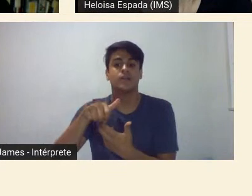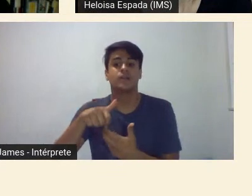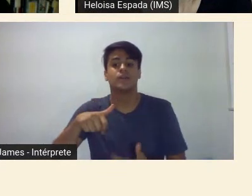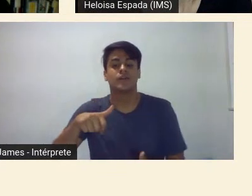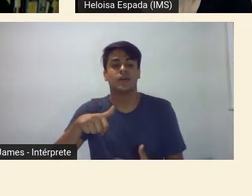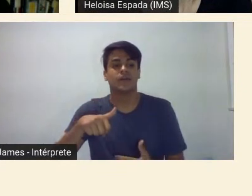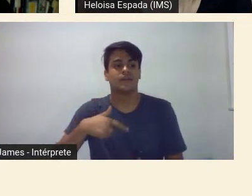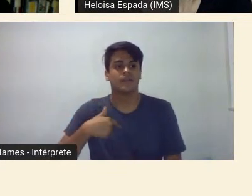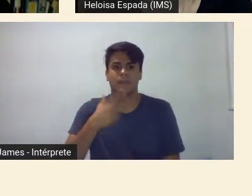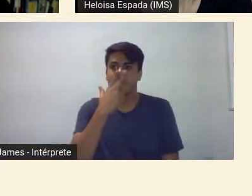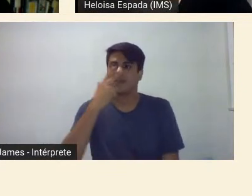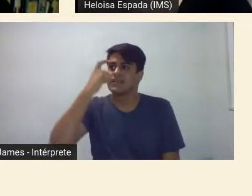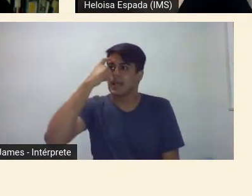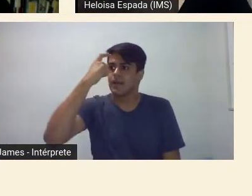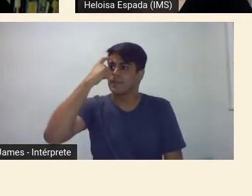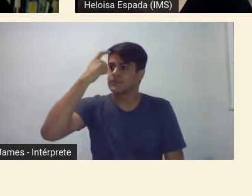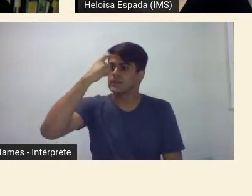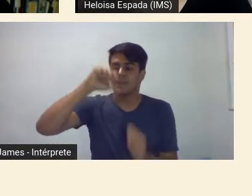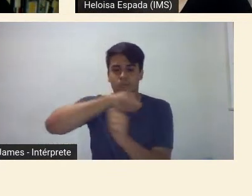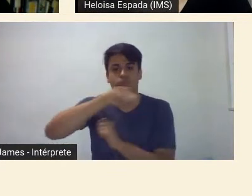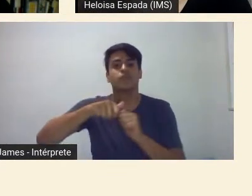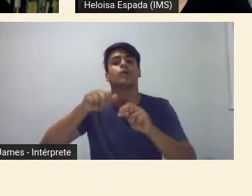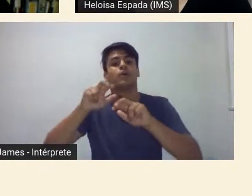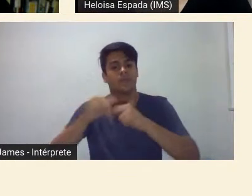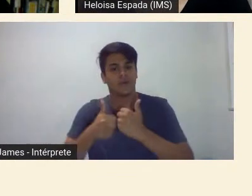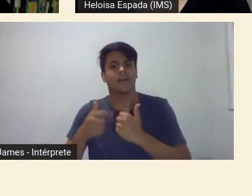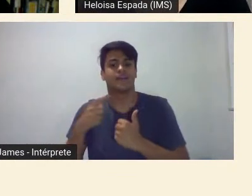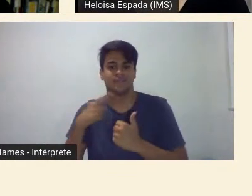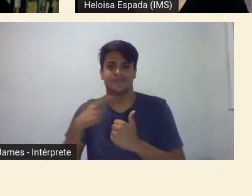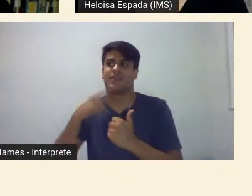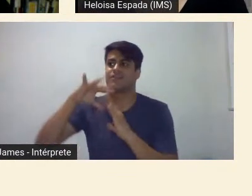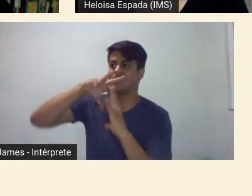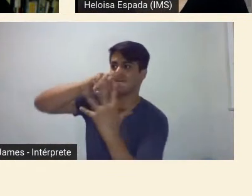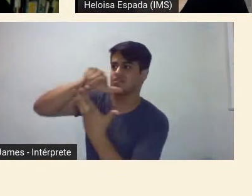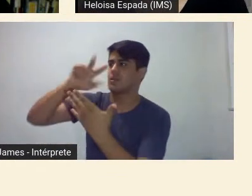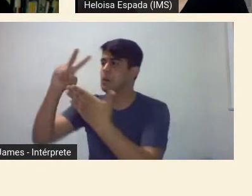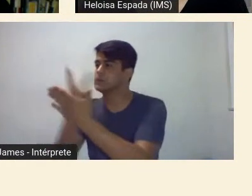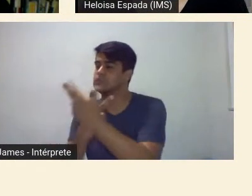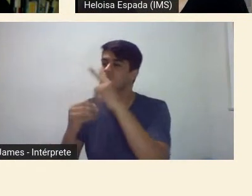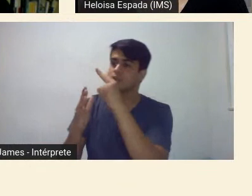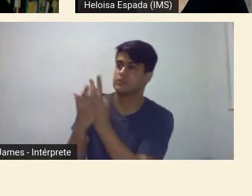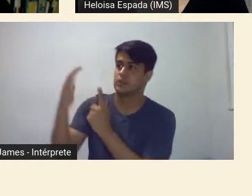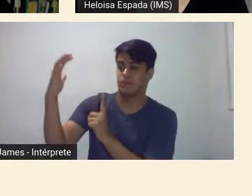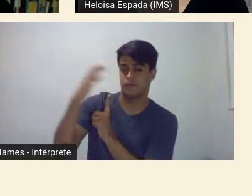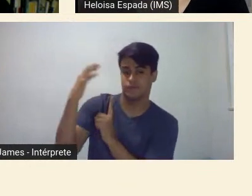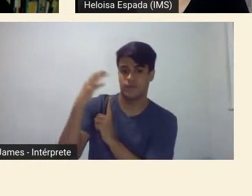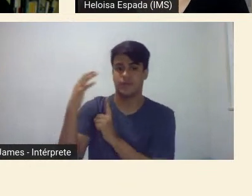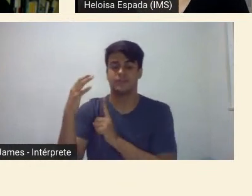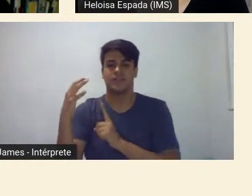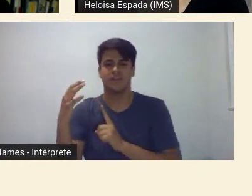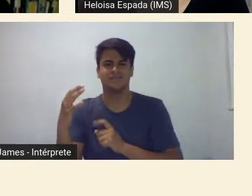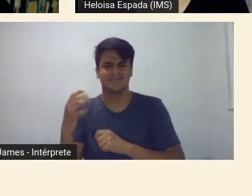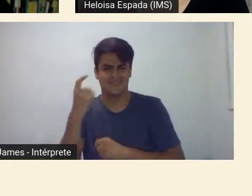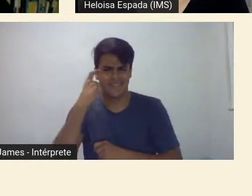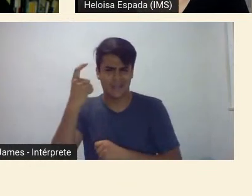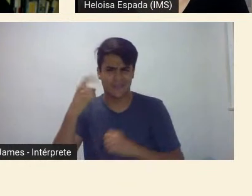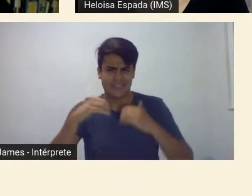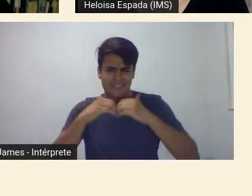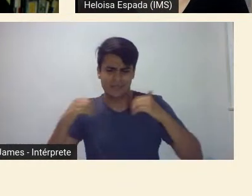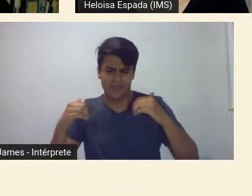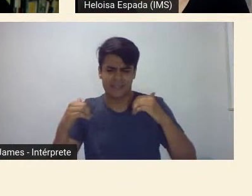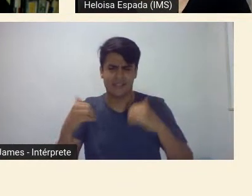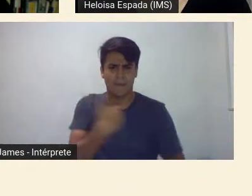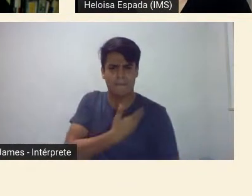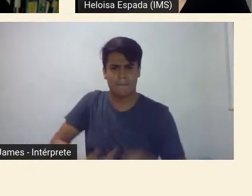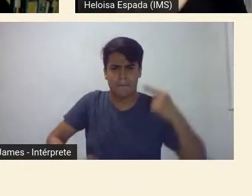alterada já pelos acontecimentos internacionais essa politização que eu mencionei que ocorreu na década de 30